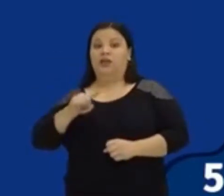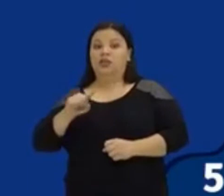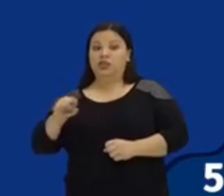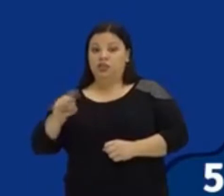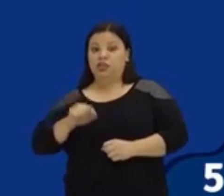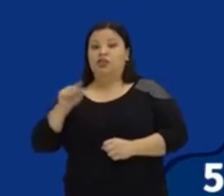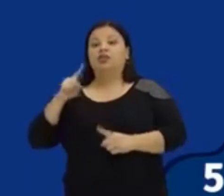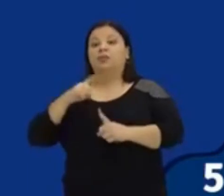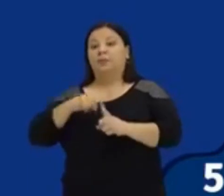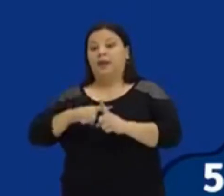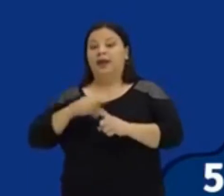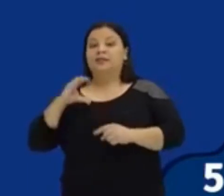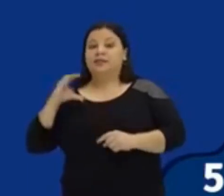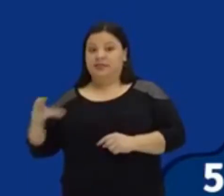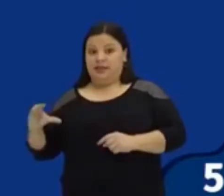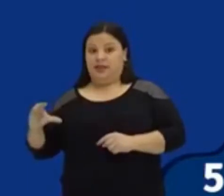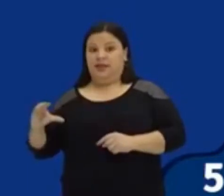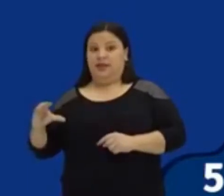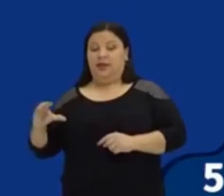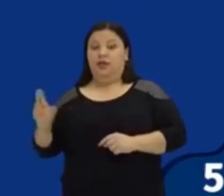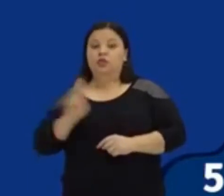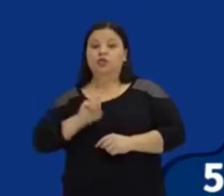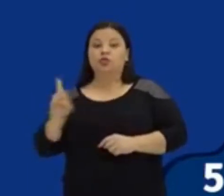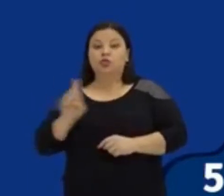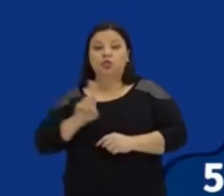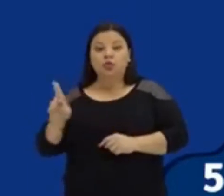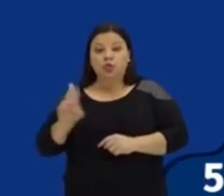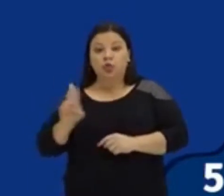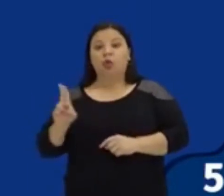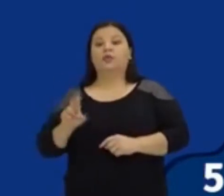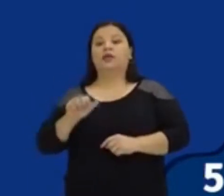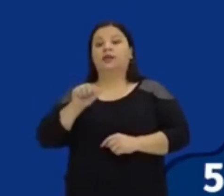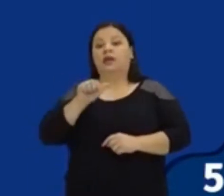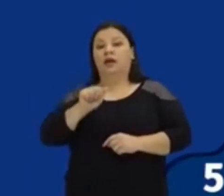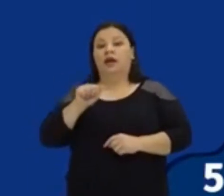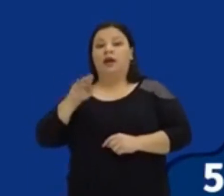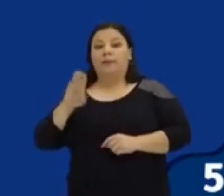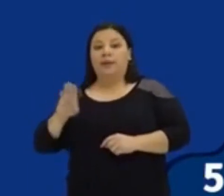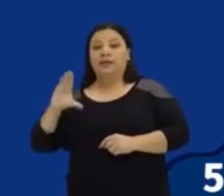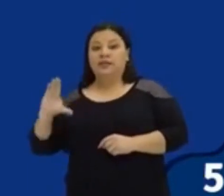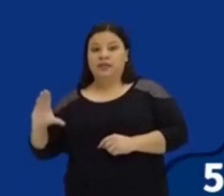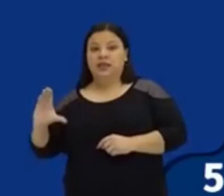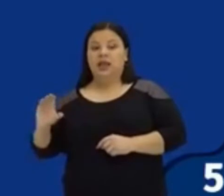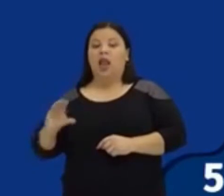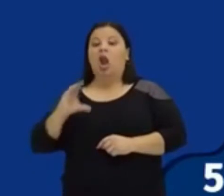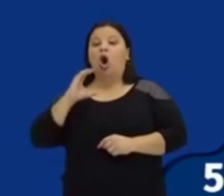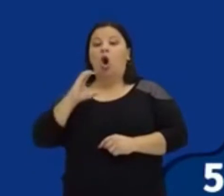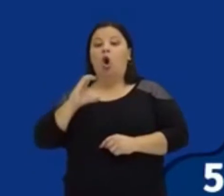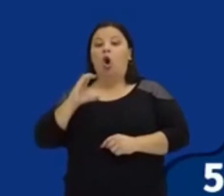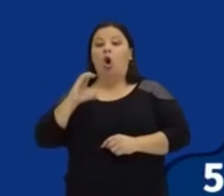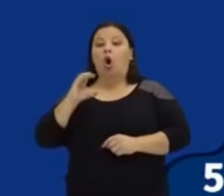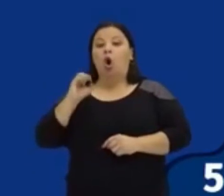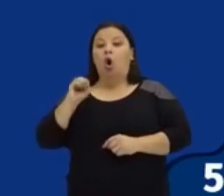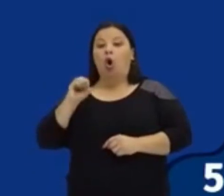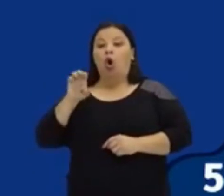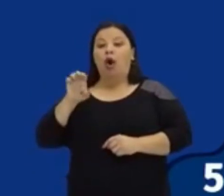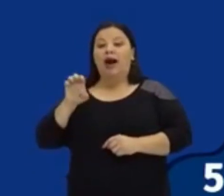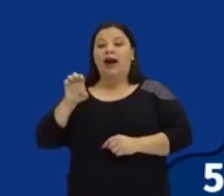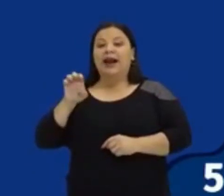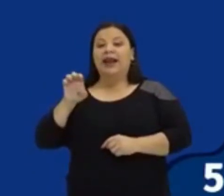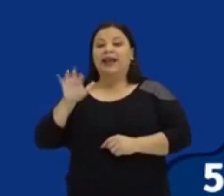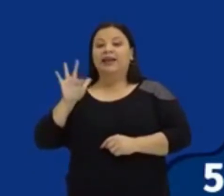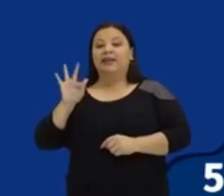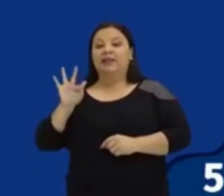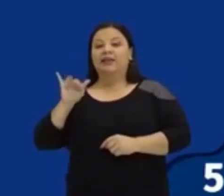a, coeficiente b e o nosso coeficiente c, certo? Então, para uma função do